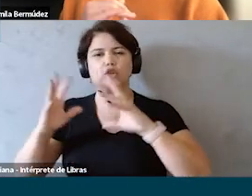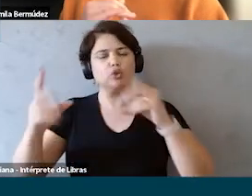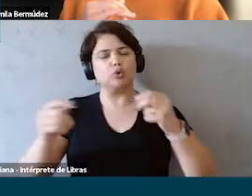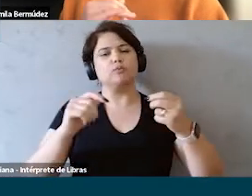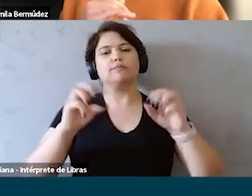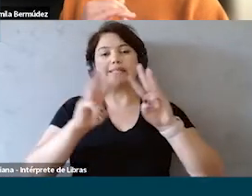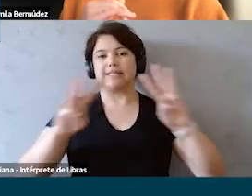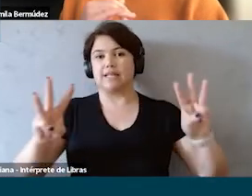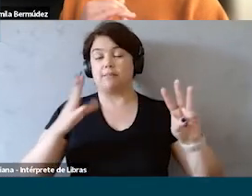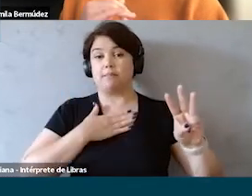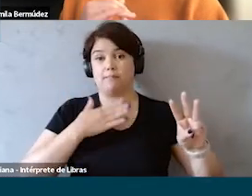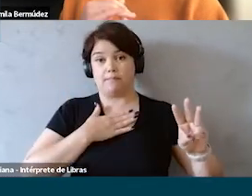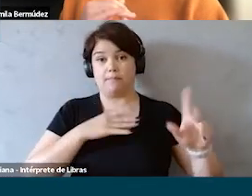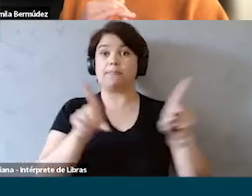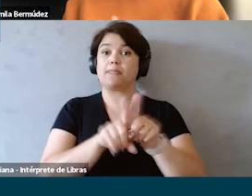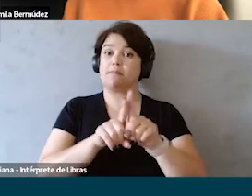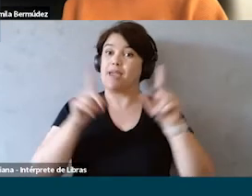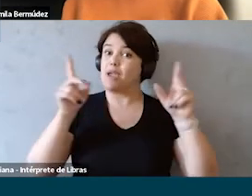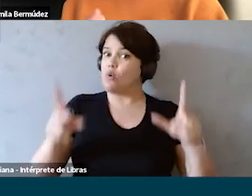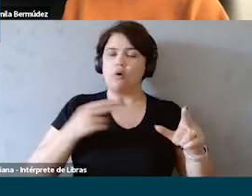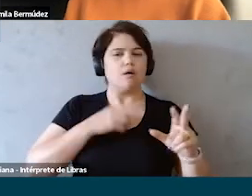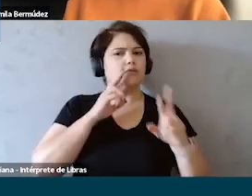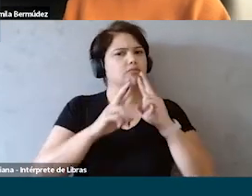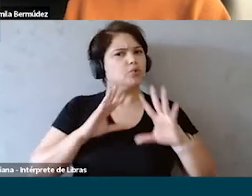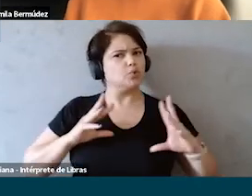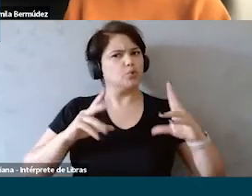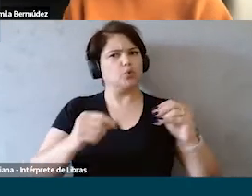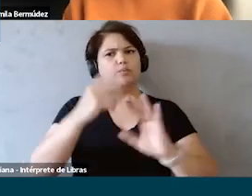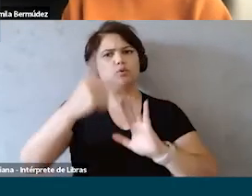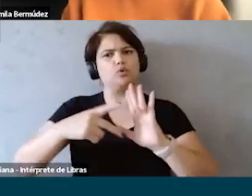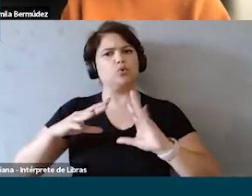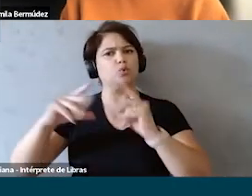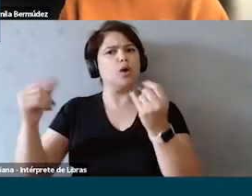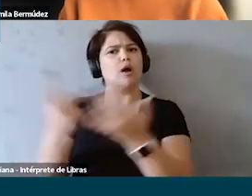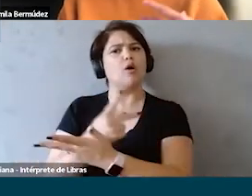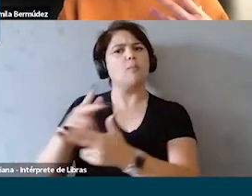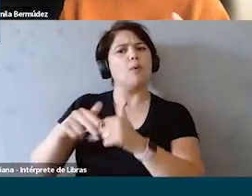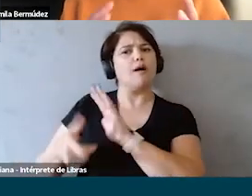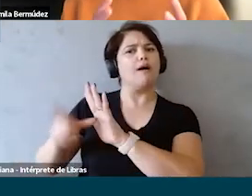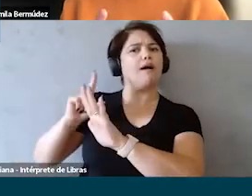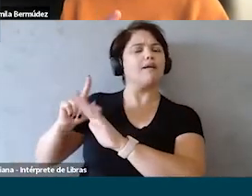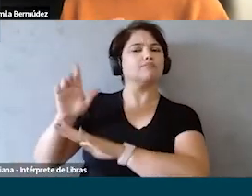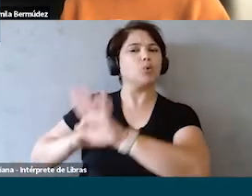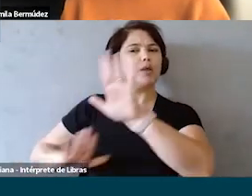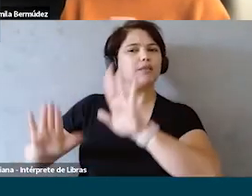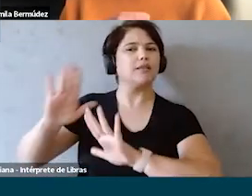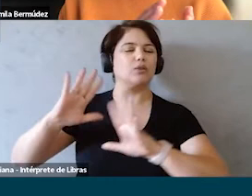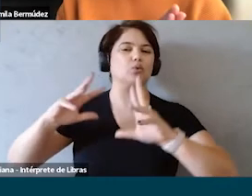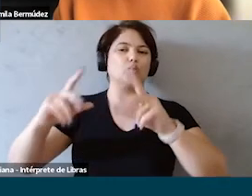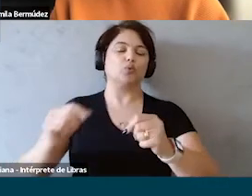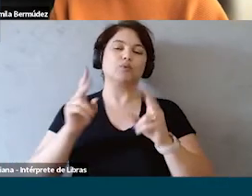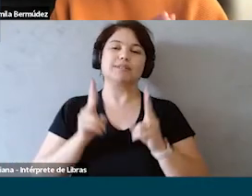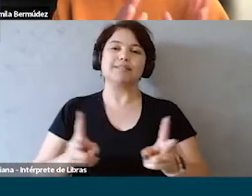construção de insights, o que, para mim, também é um dos grandes resultados desse projeto. E tudo aconteceu porque a gente teve um cuidado muito grande